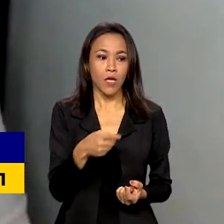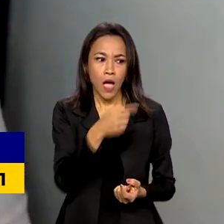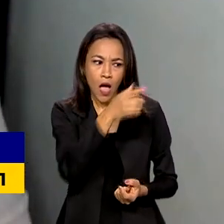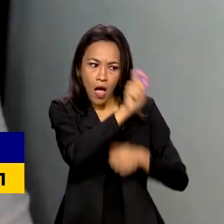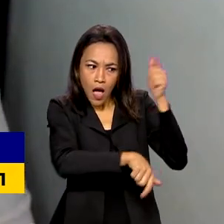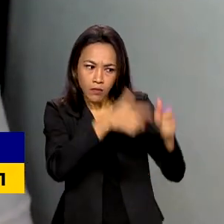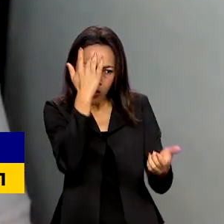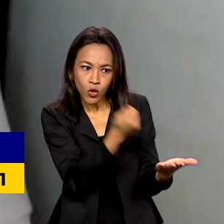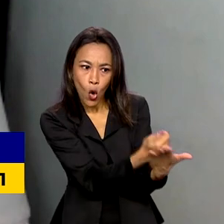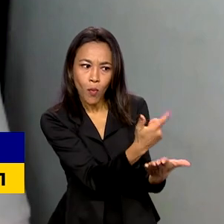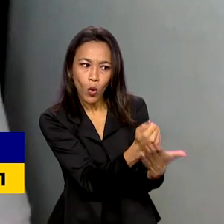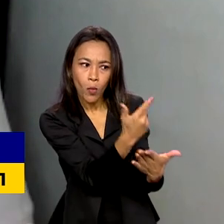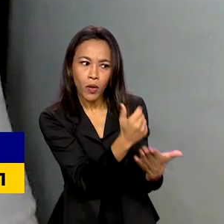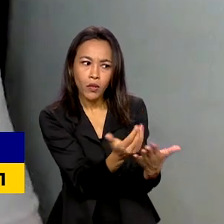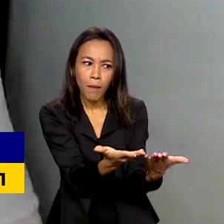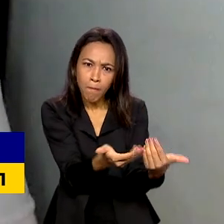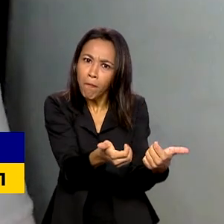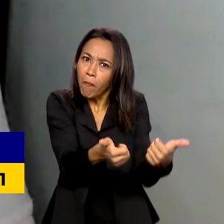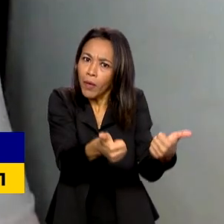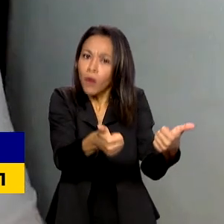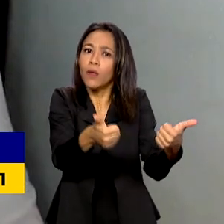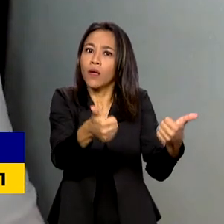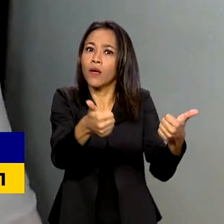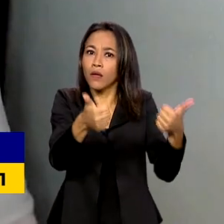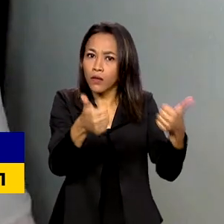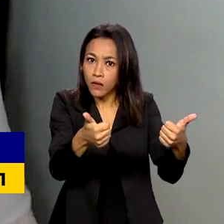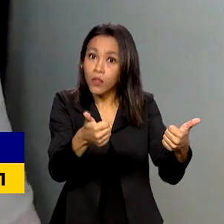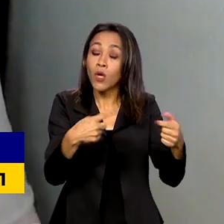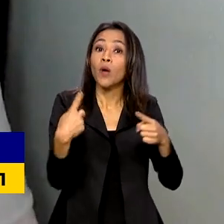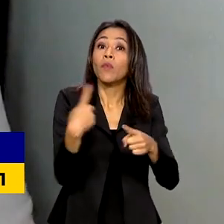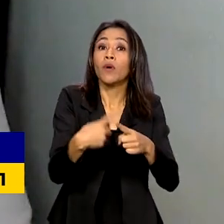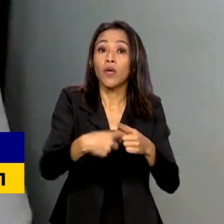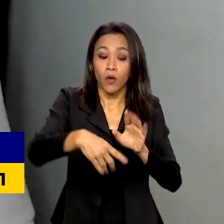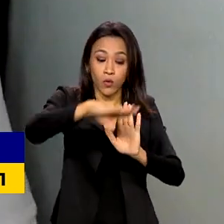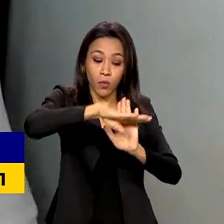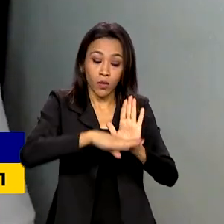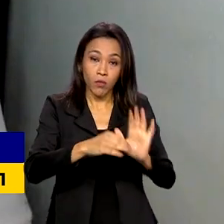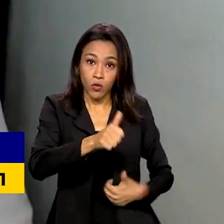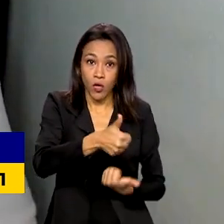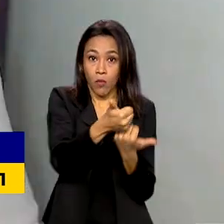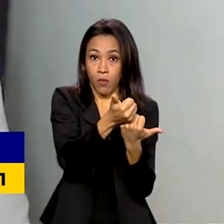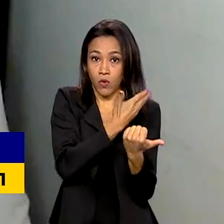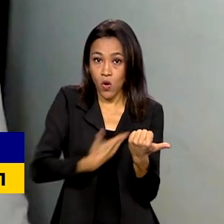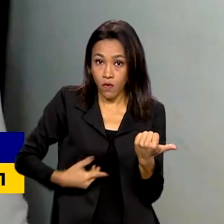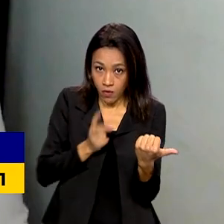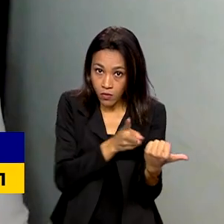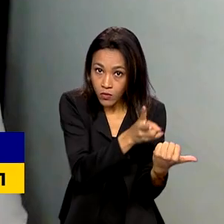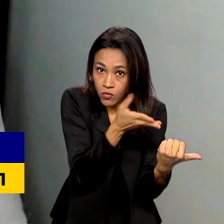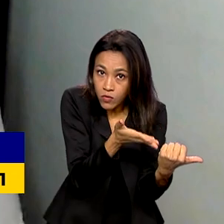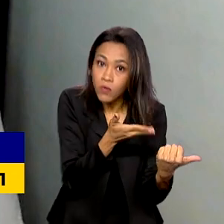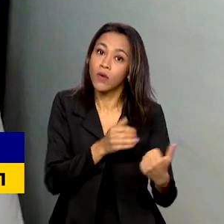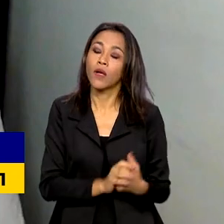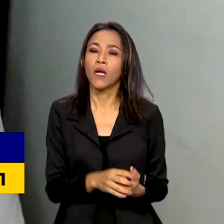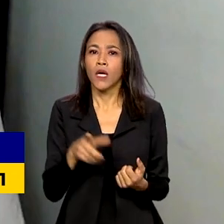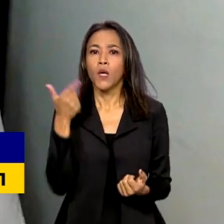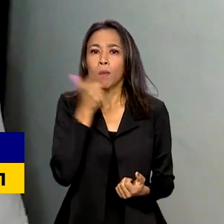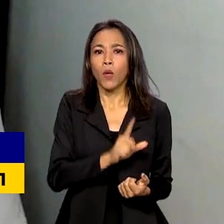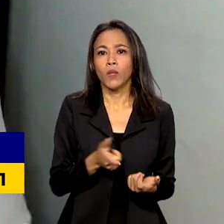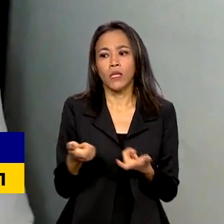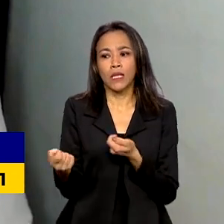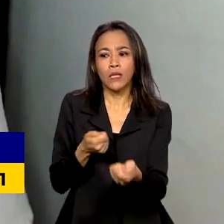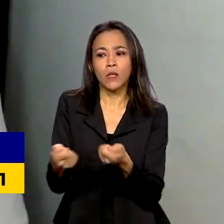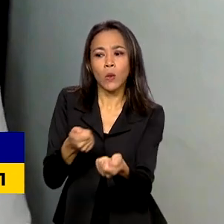compra da população até talvez melhorando um pouco, no sentido de que os programas assistenciais continuaram, você conseguir controlar essas variáveis